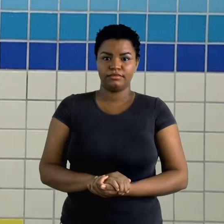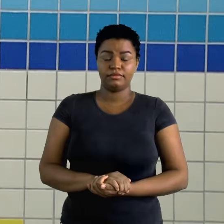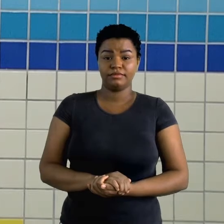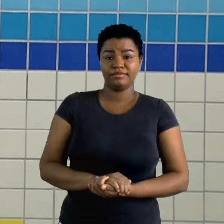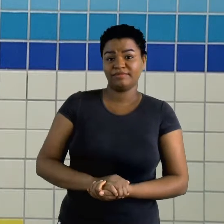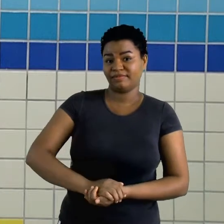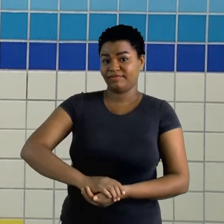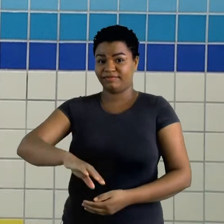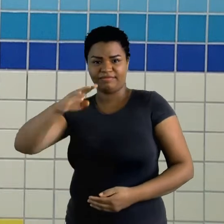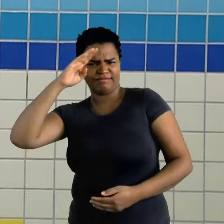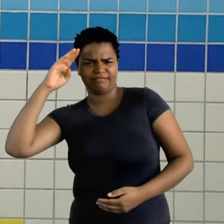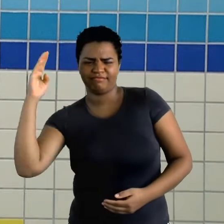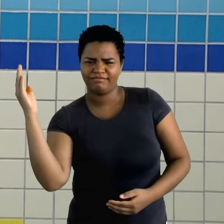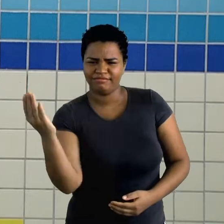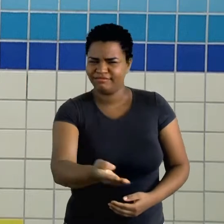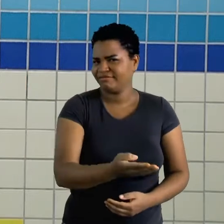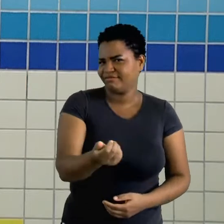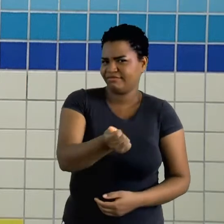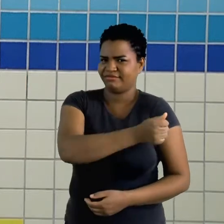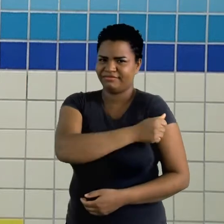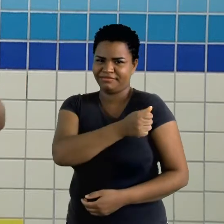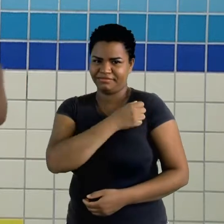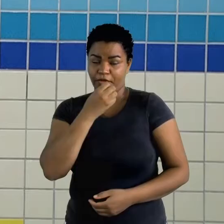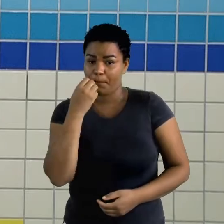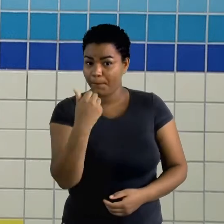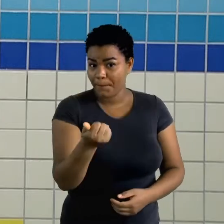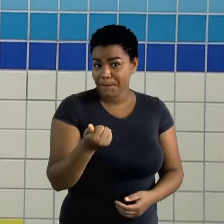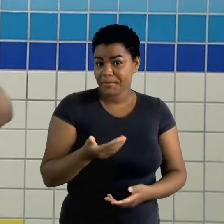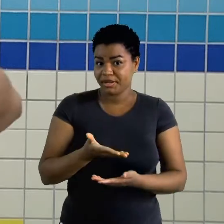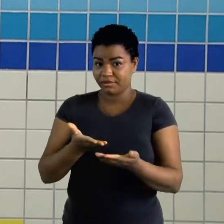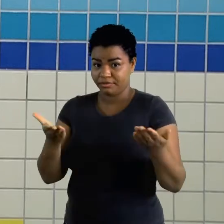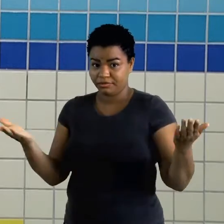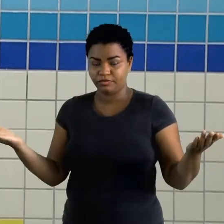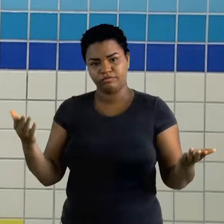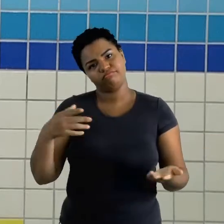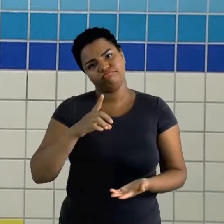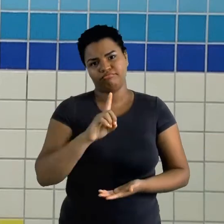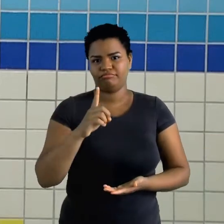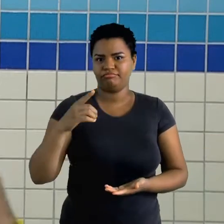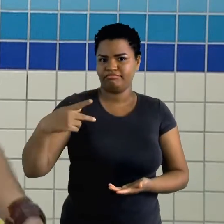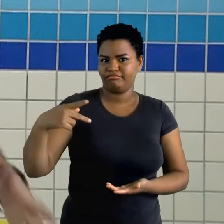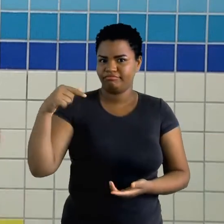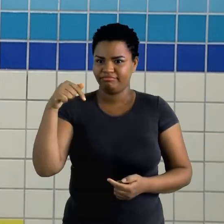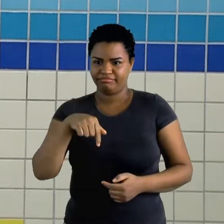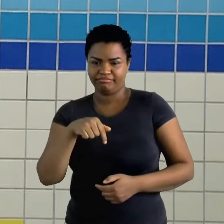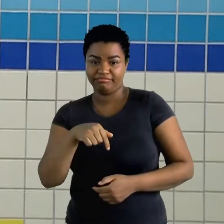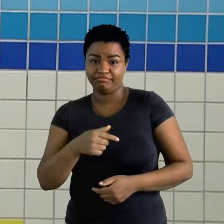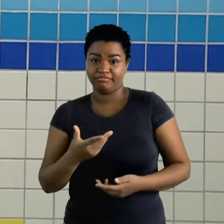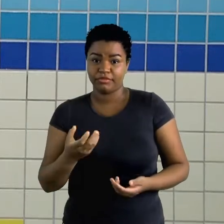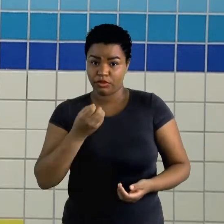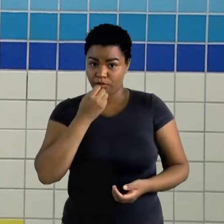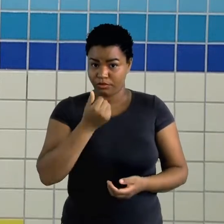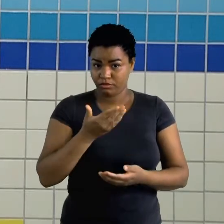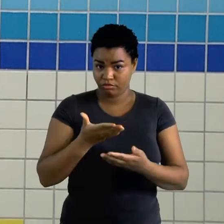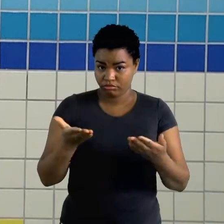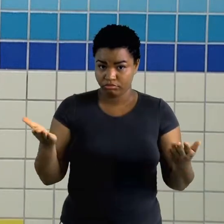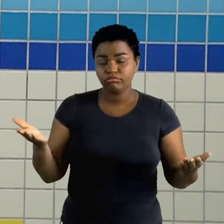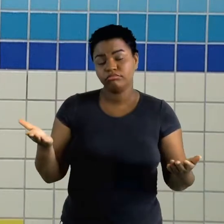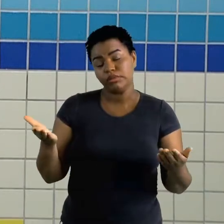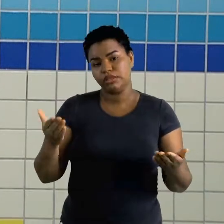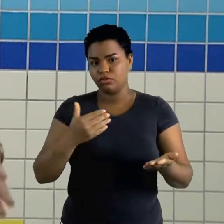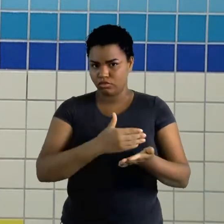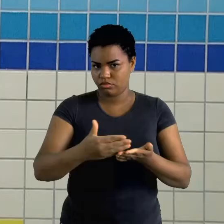Fala, cabecinha pensante, galerinha tranks, tudo bem? DP aqui, como é que vocês estão? Começamos mais uma semana muito